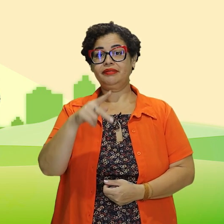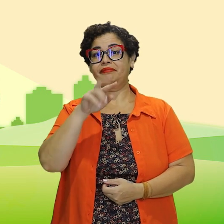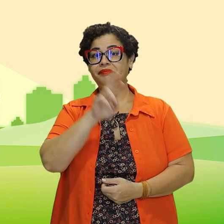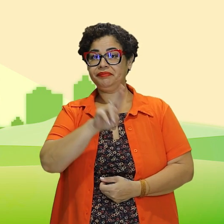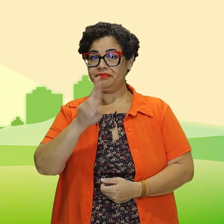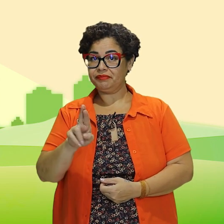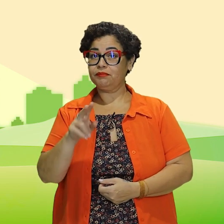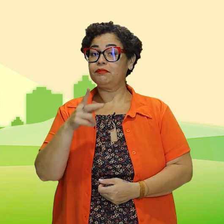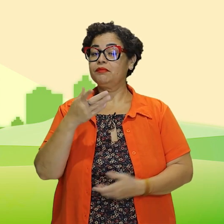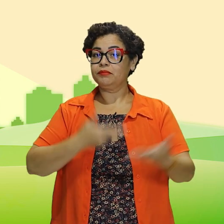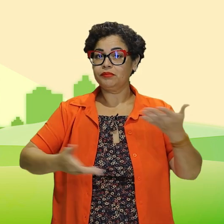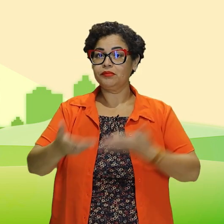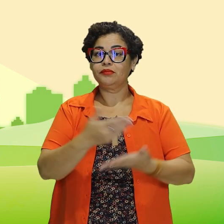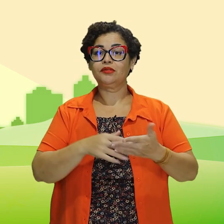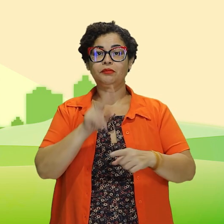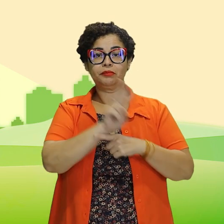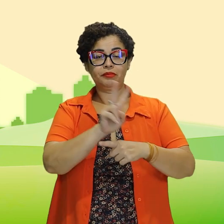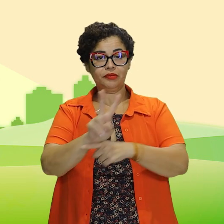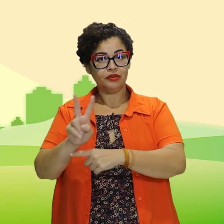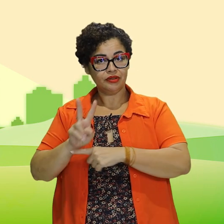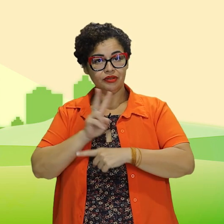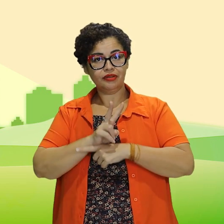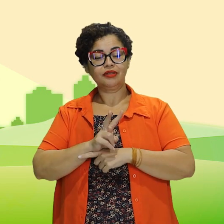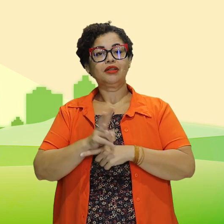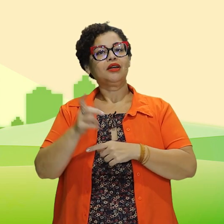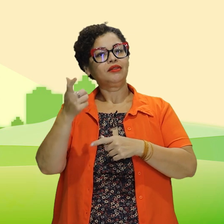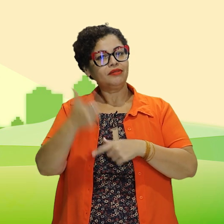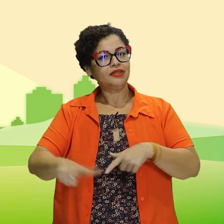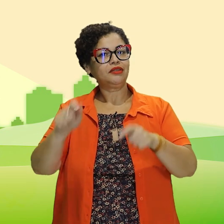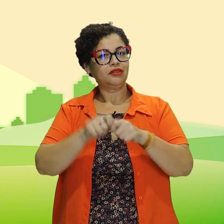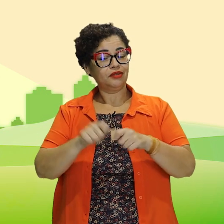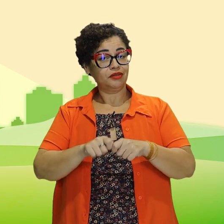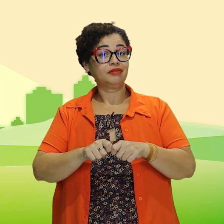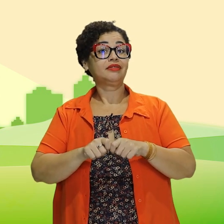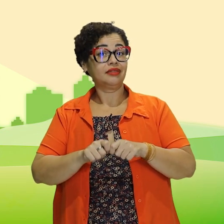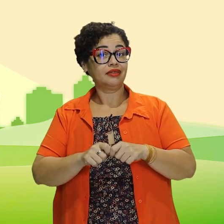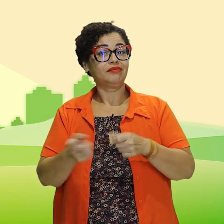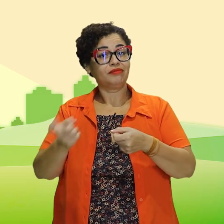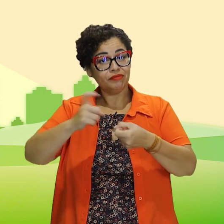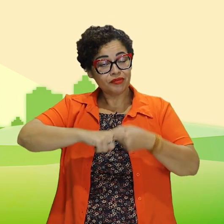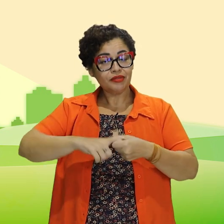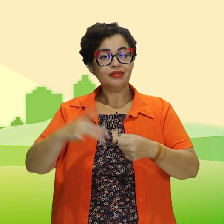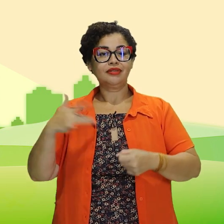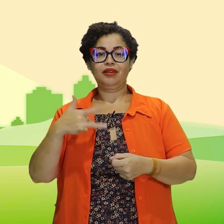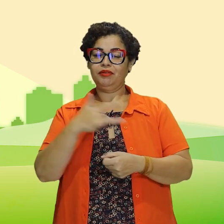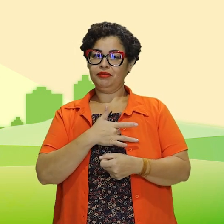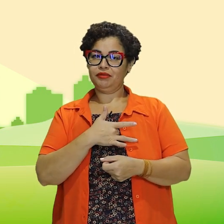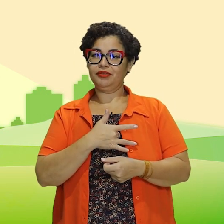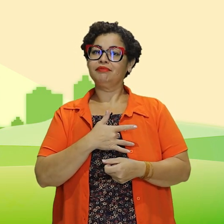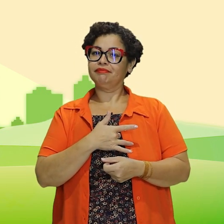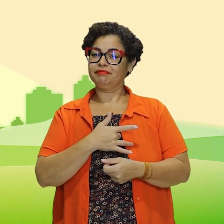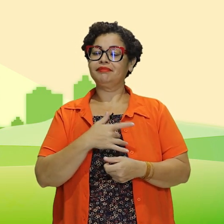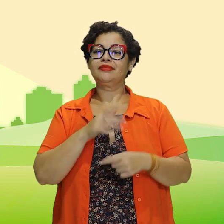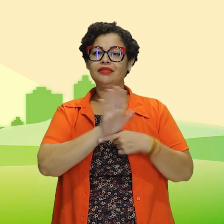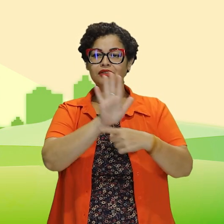PPRR, é a promoção, proteção, recuperação e reabilitação da